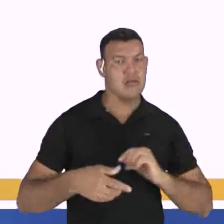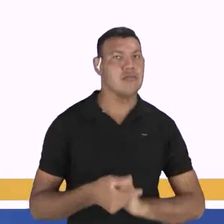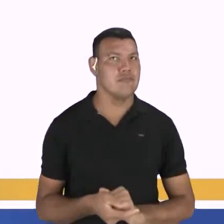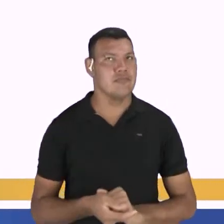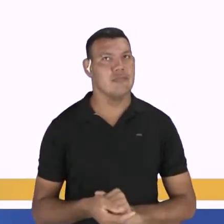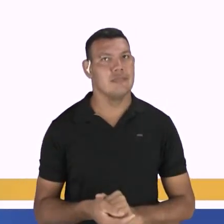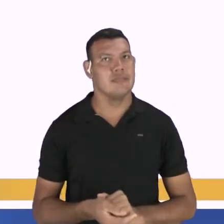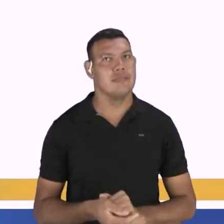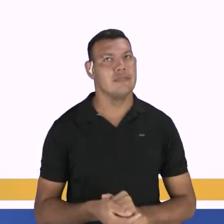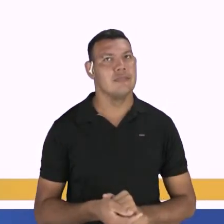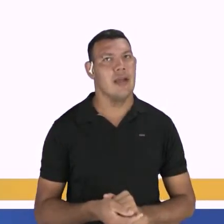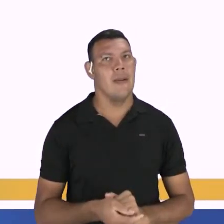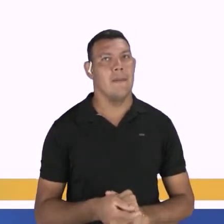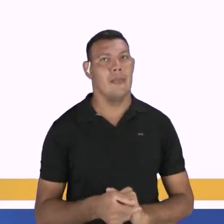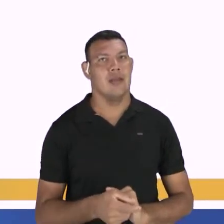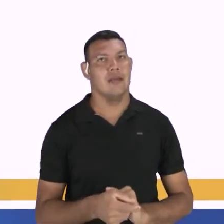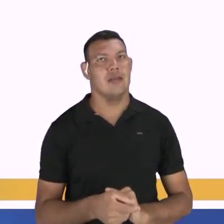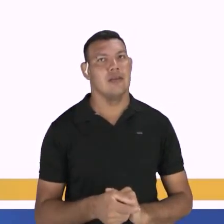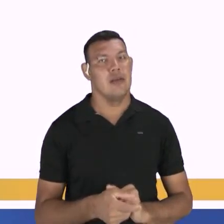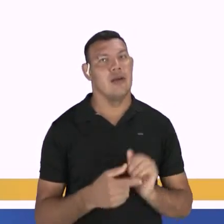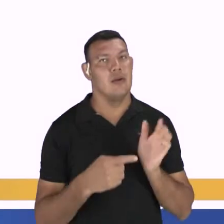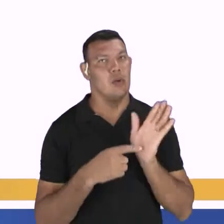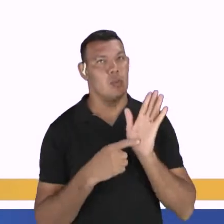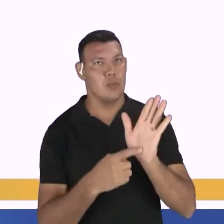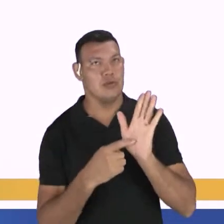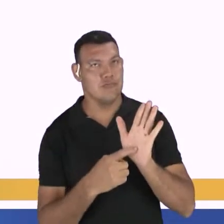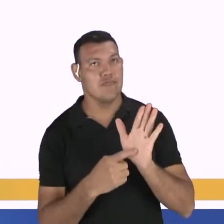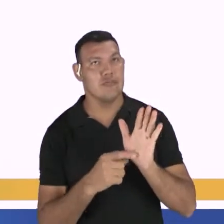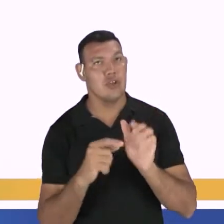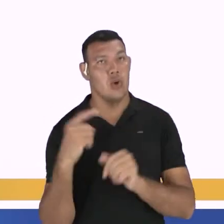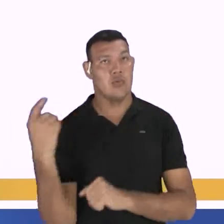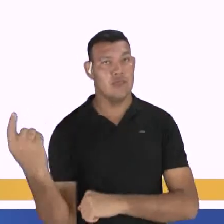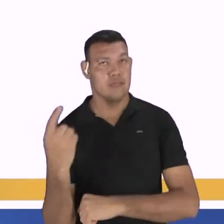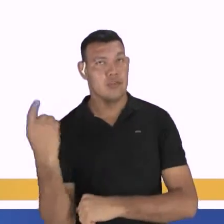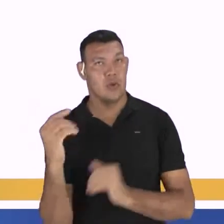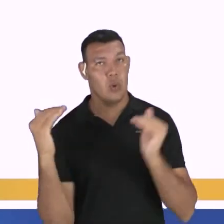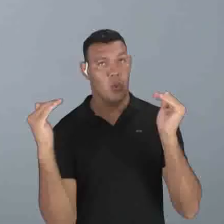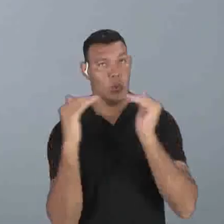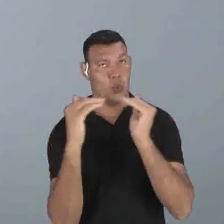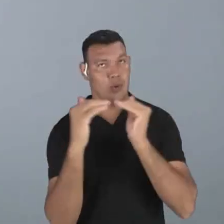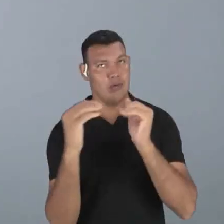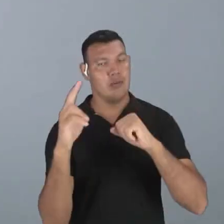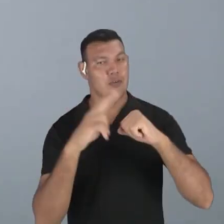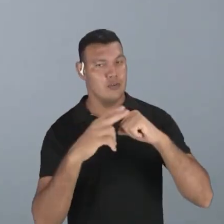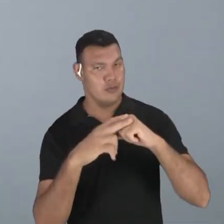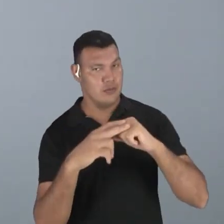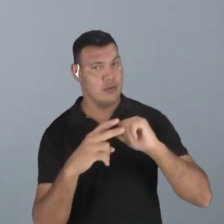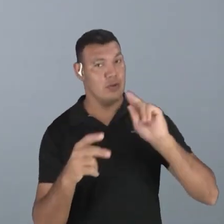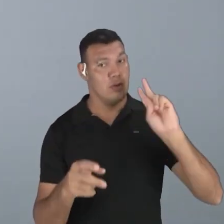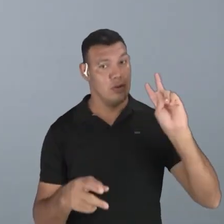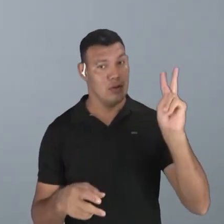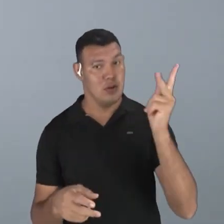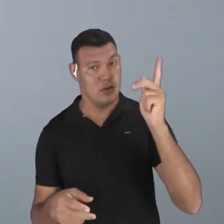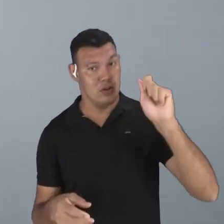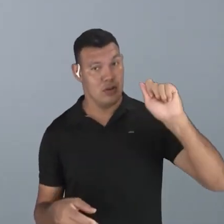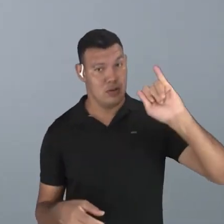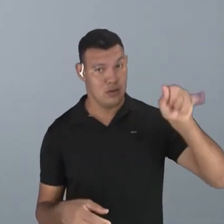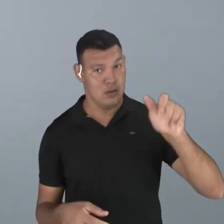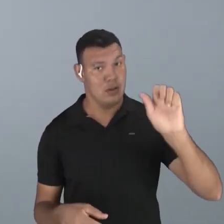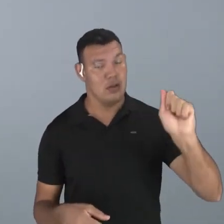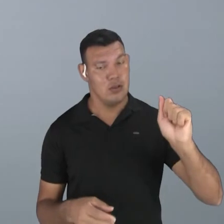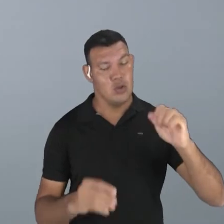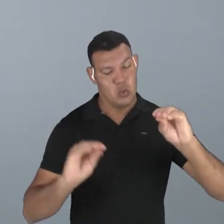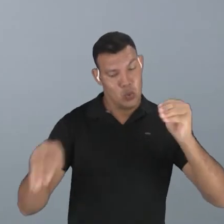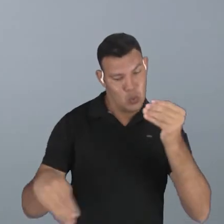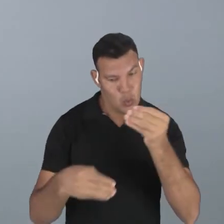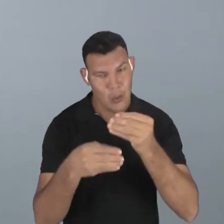no singular, para concordar com o verbo, com a forma verbal haja. Não, não precisa. Ele é o complemento